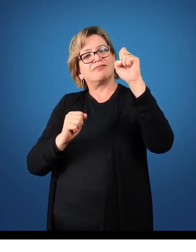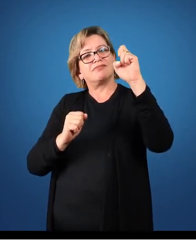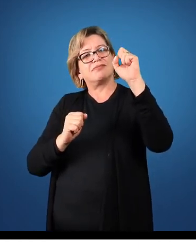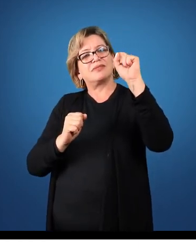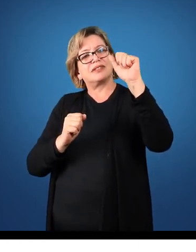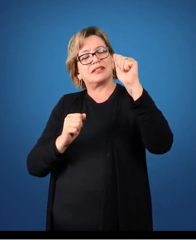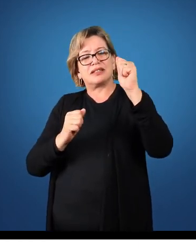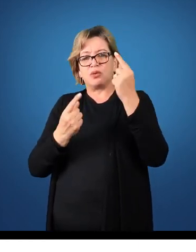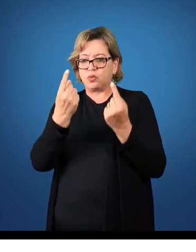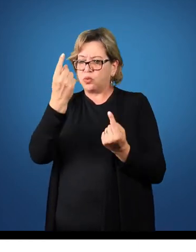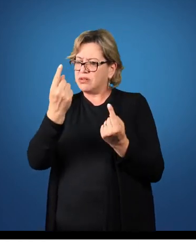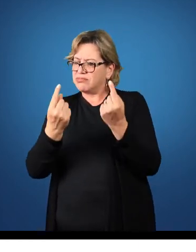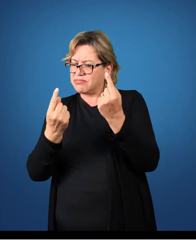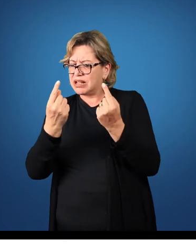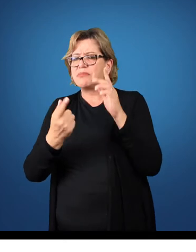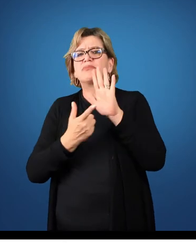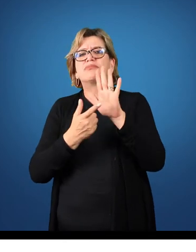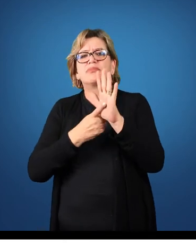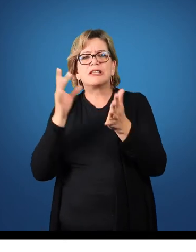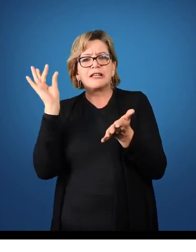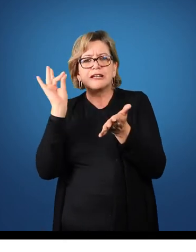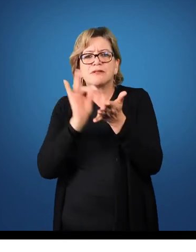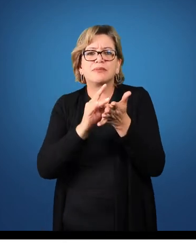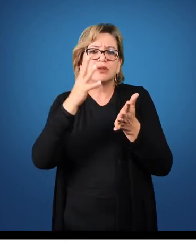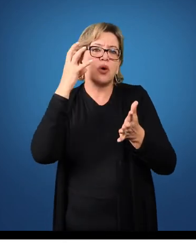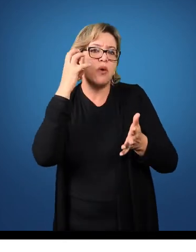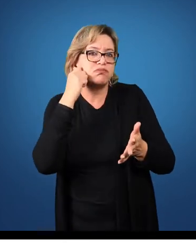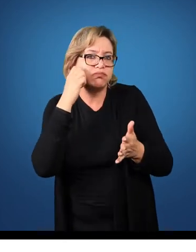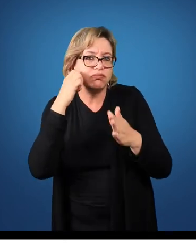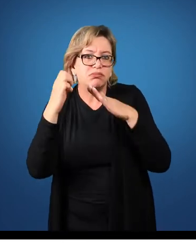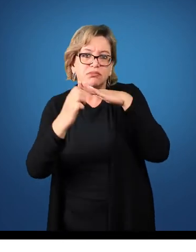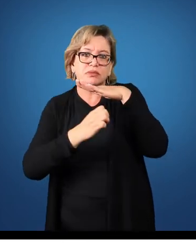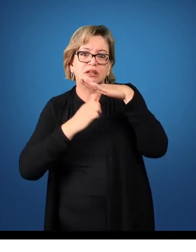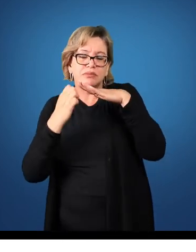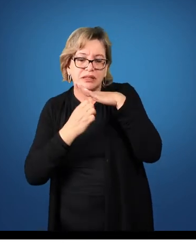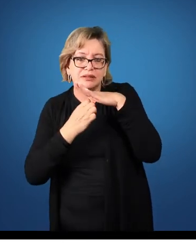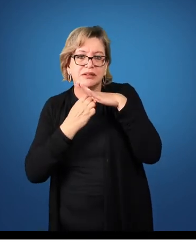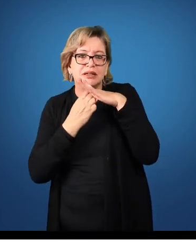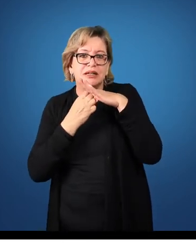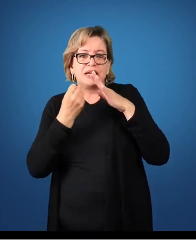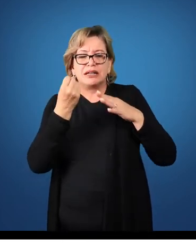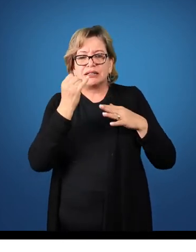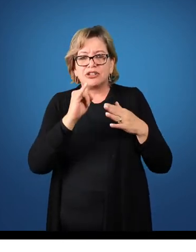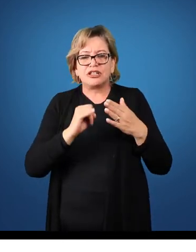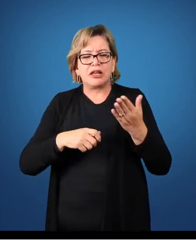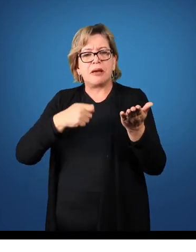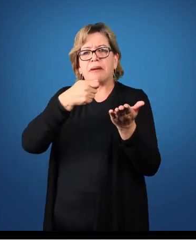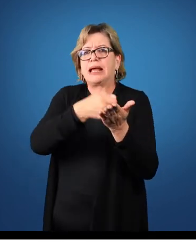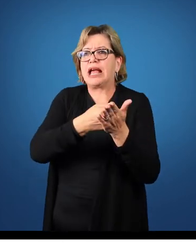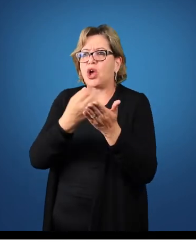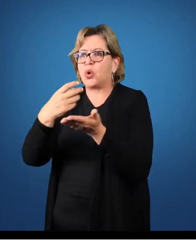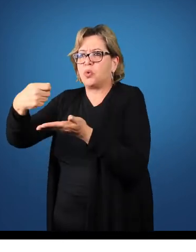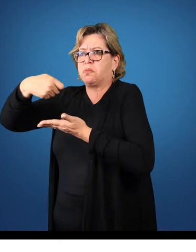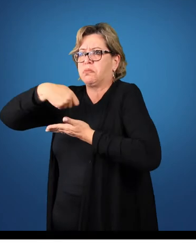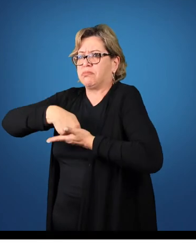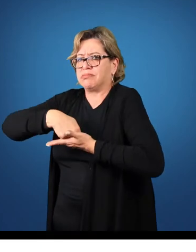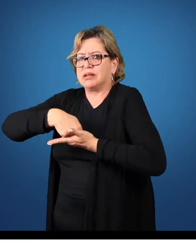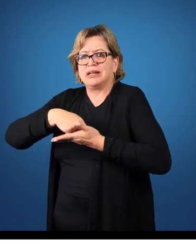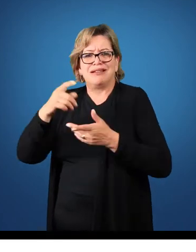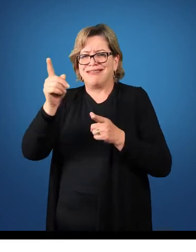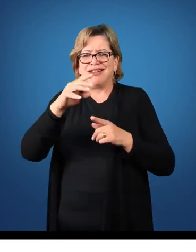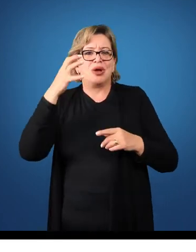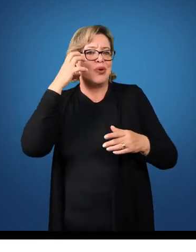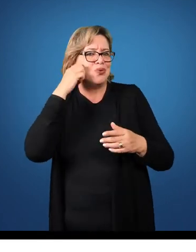o real lucro da entidade. Se nós pegarmos só pagamentos e recebimentos, nós não vamos ter o lucro real.